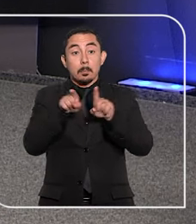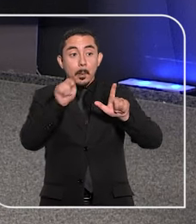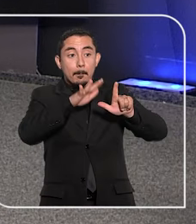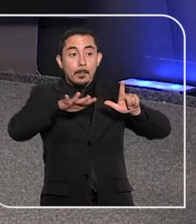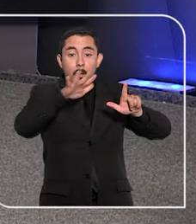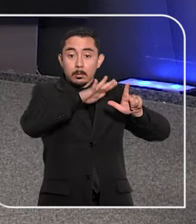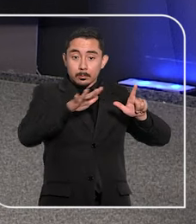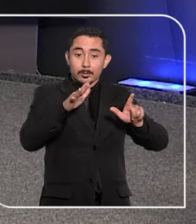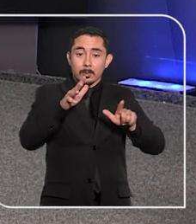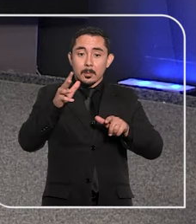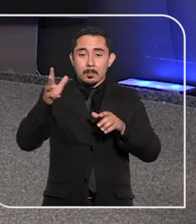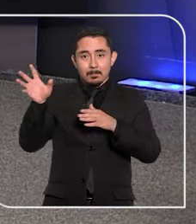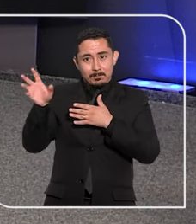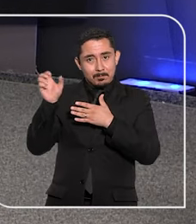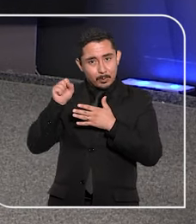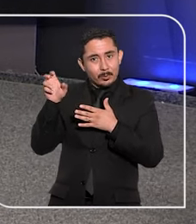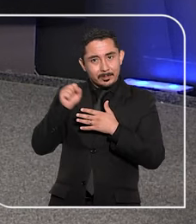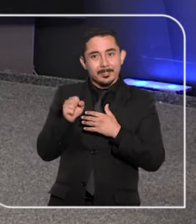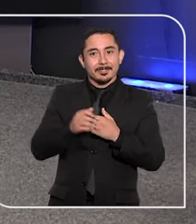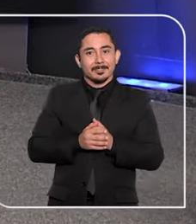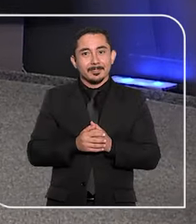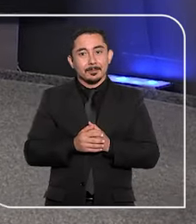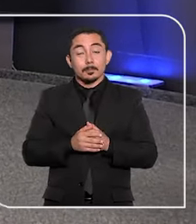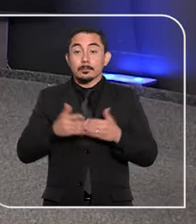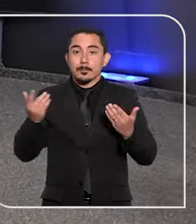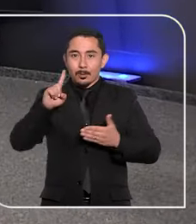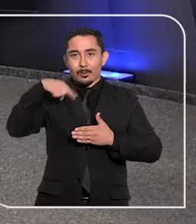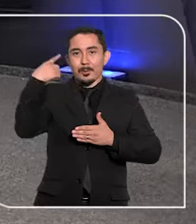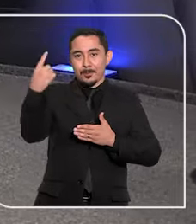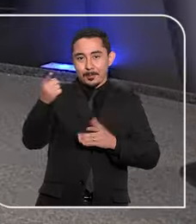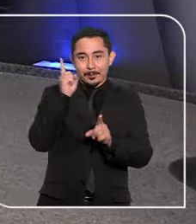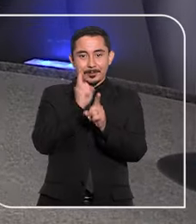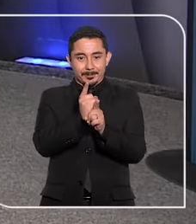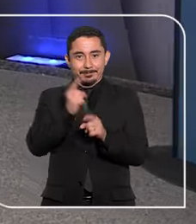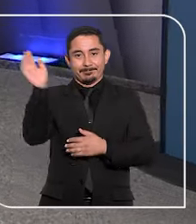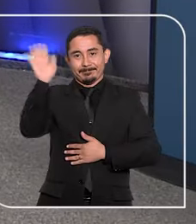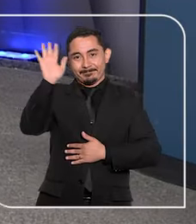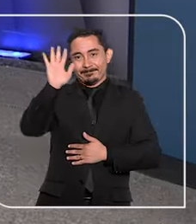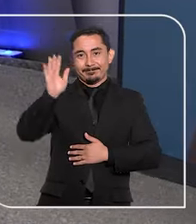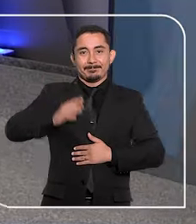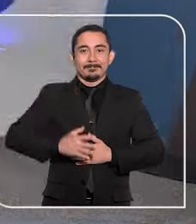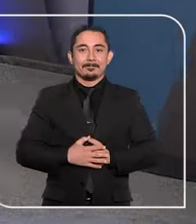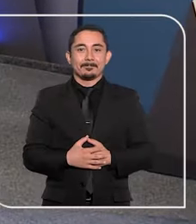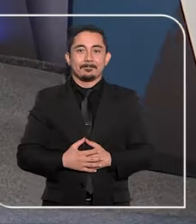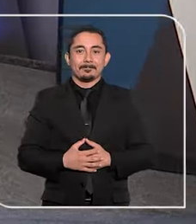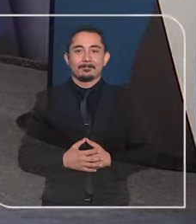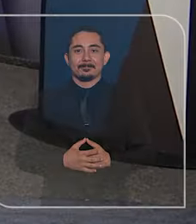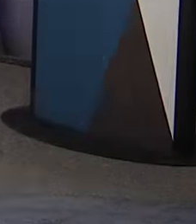nas plataformas de podcast. Fica a dica, Até o próximo programa. Tchau.